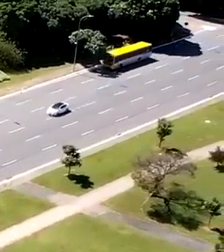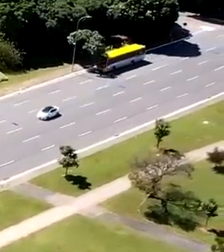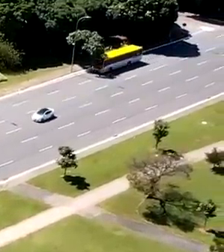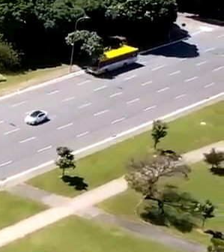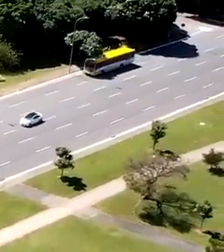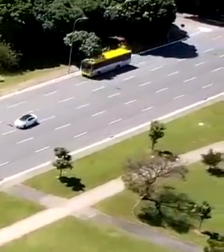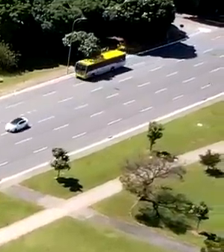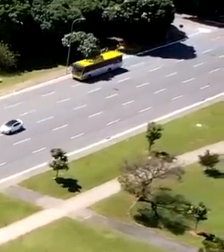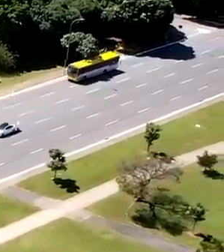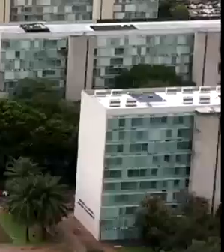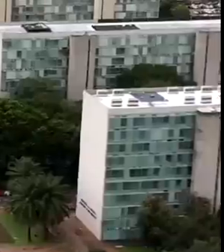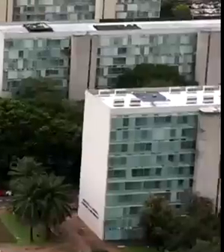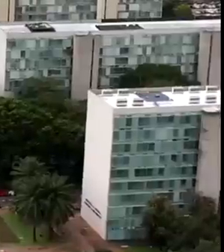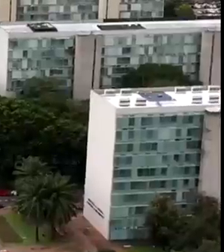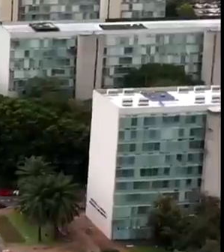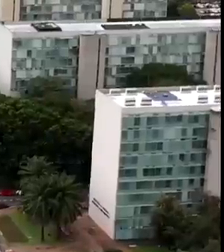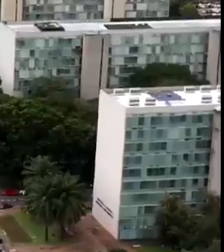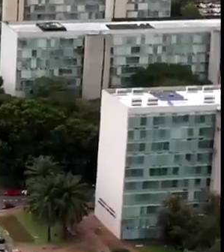Transcrição Negri